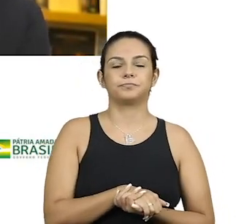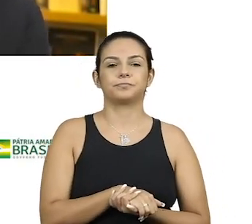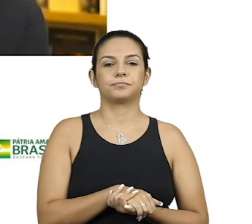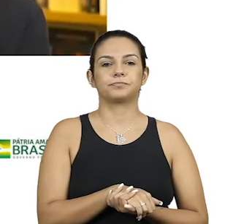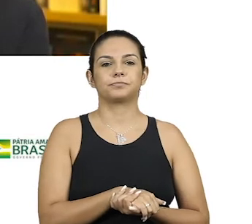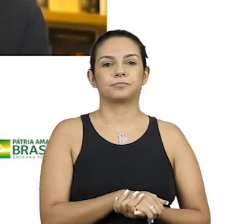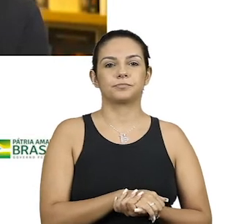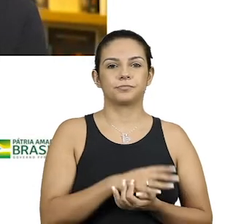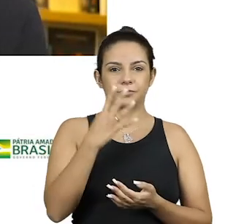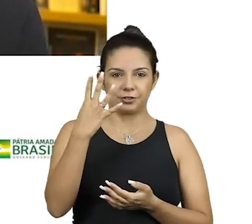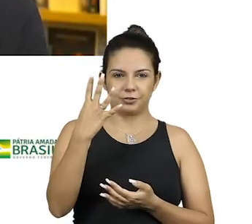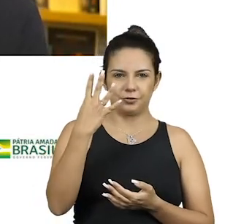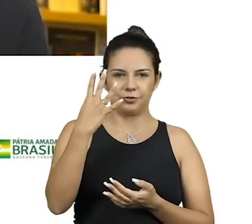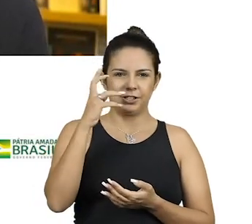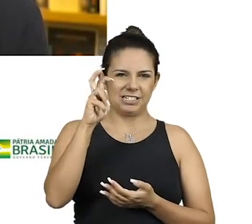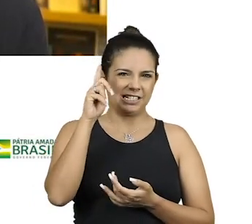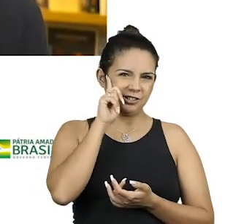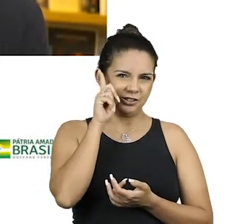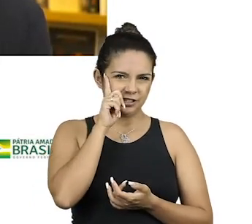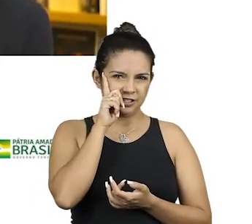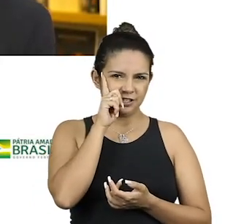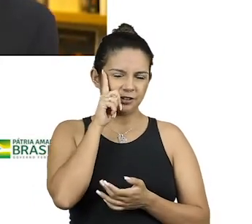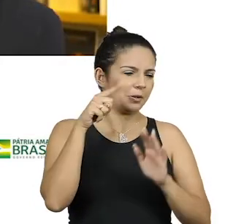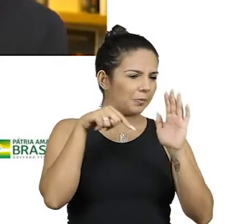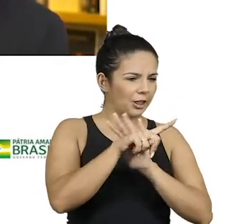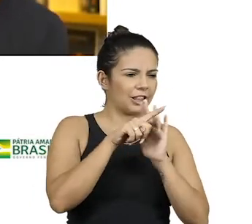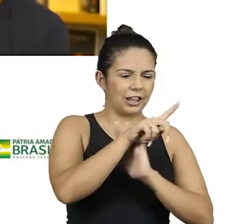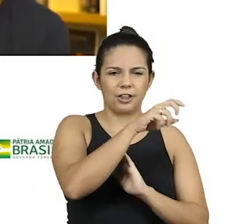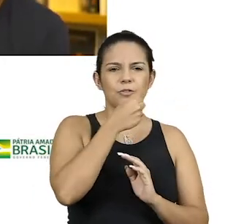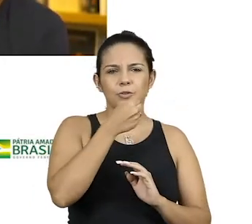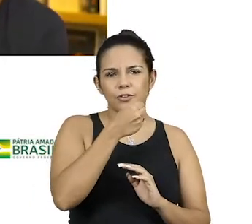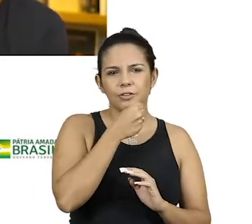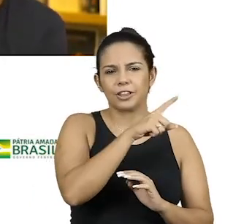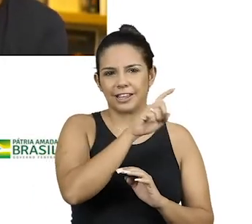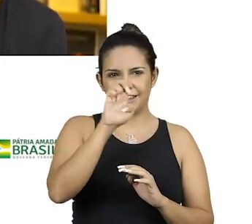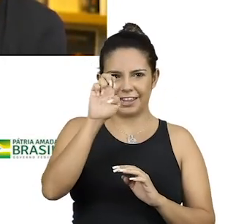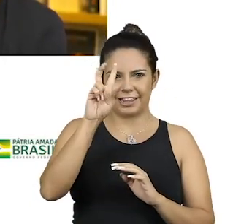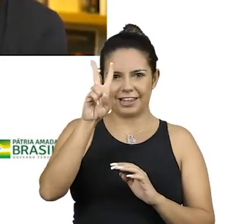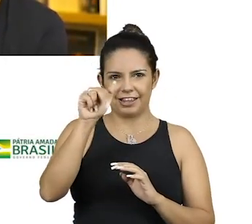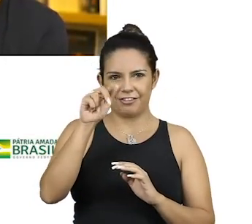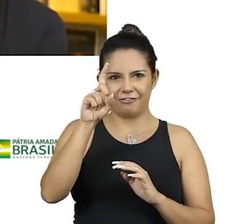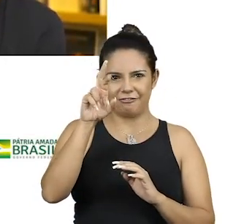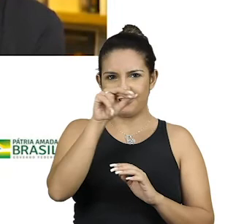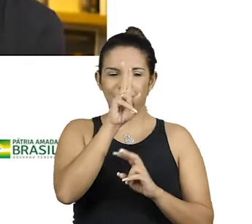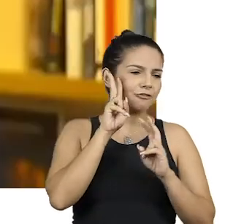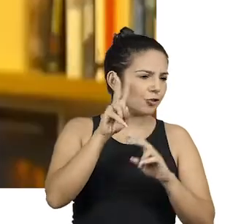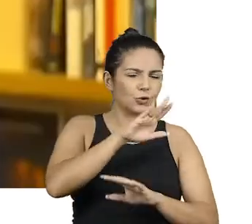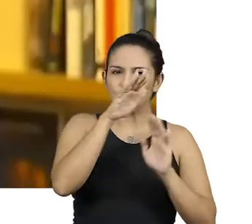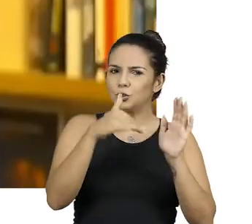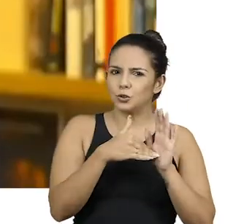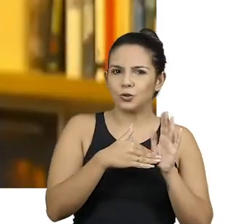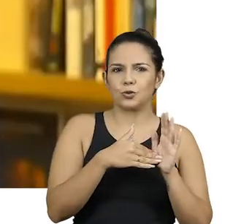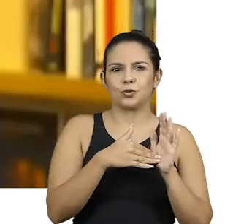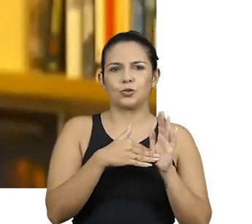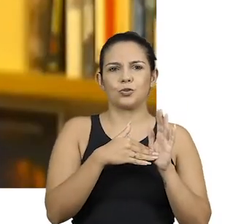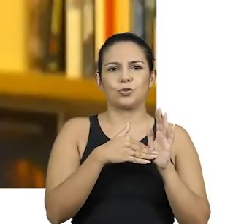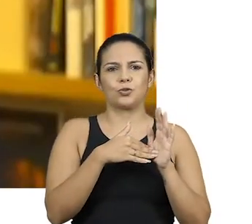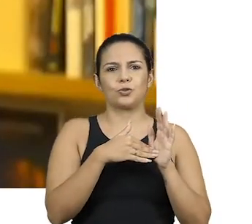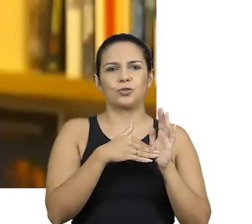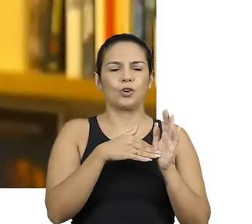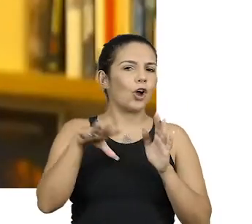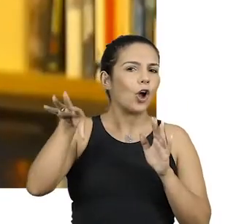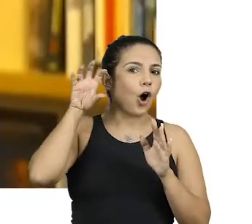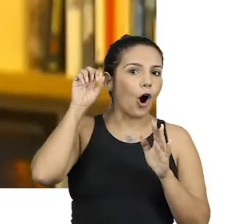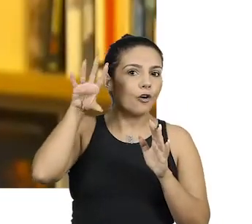sei lá, quatro ou cinco dias com o Evandro. Porque o Evandro viu tudo, ele estava embaixo do Palácio do Cartete e não